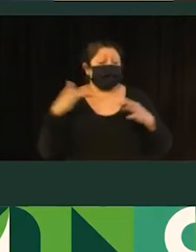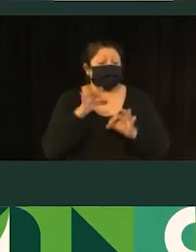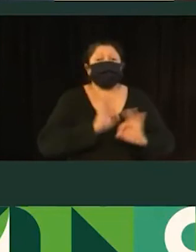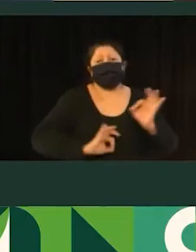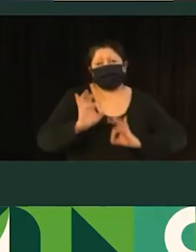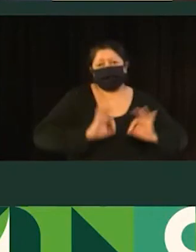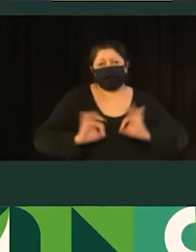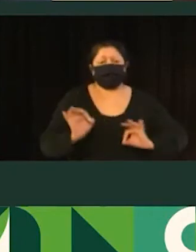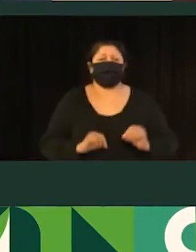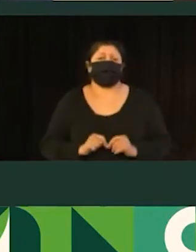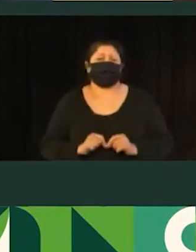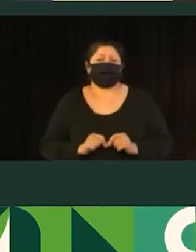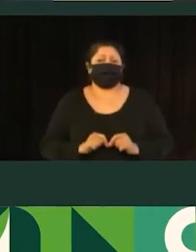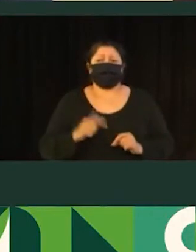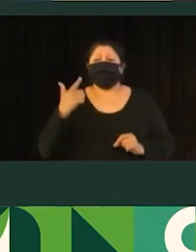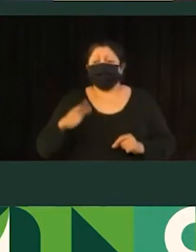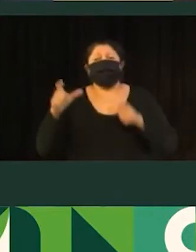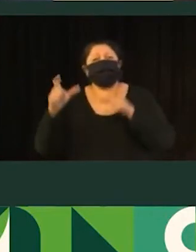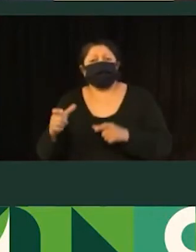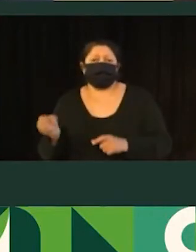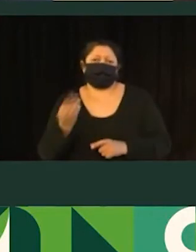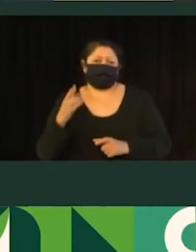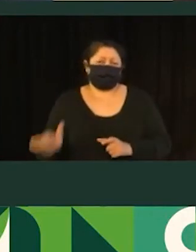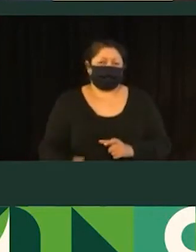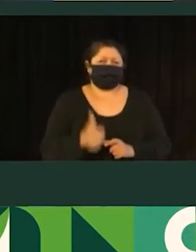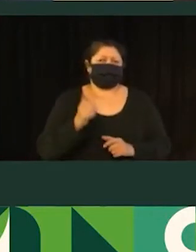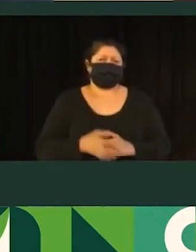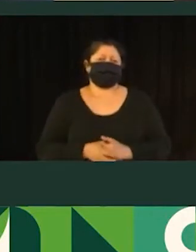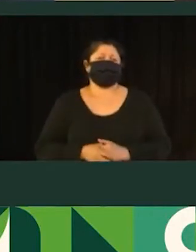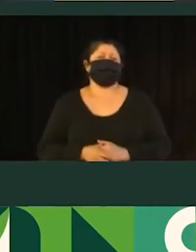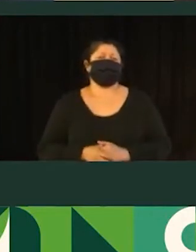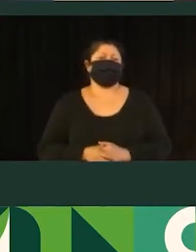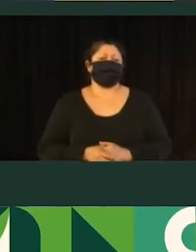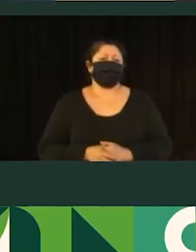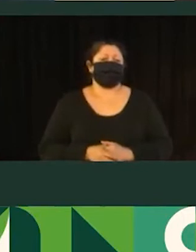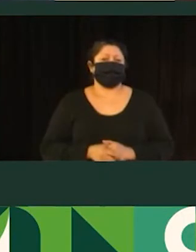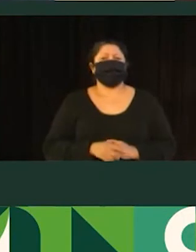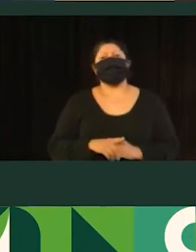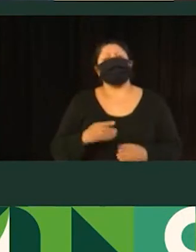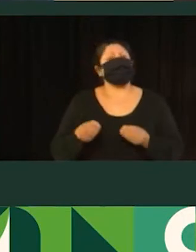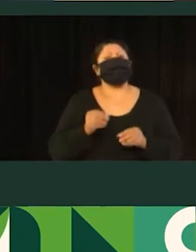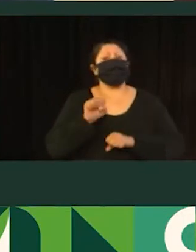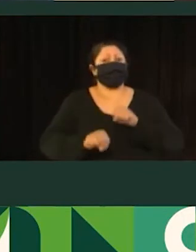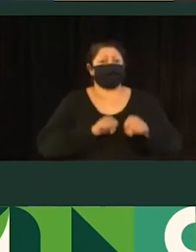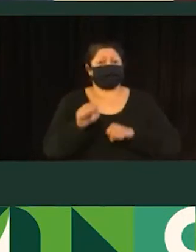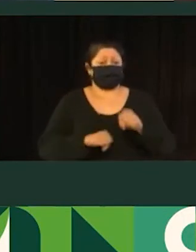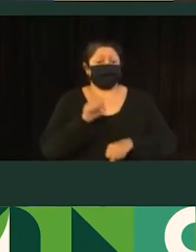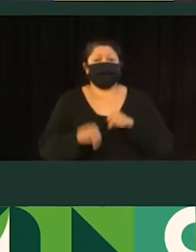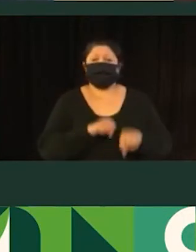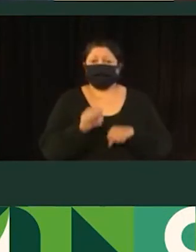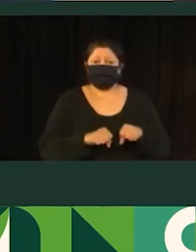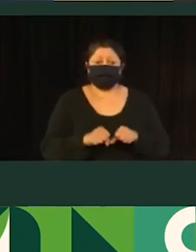ocupar de novo esse espaço. Então, aqui, em relação à rede cicloviária, foi feita a partir do plano